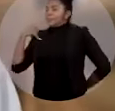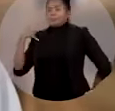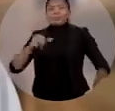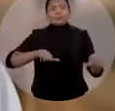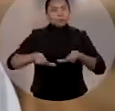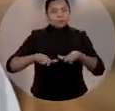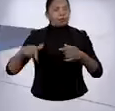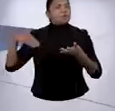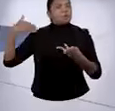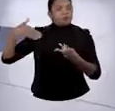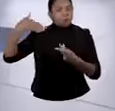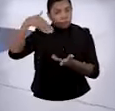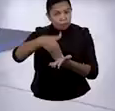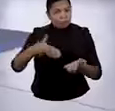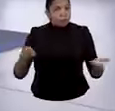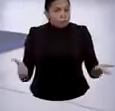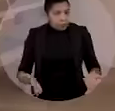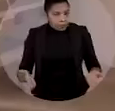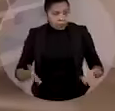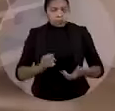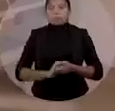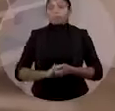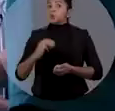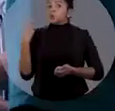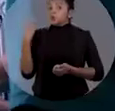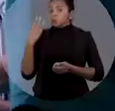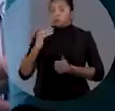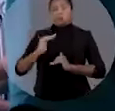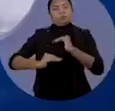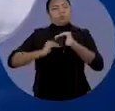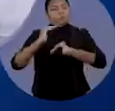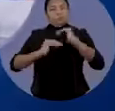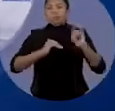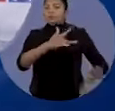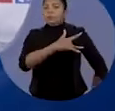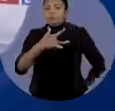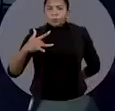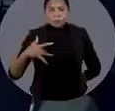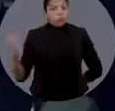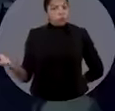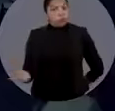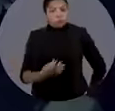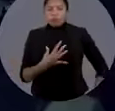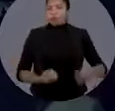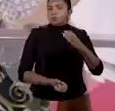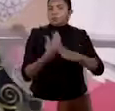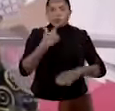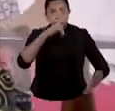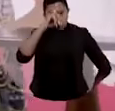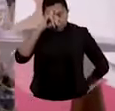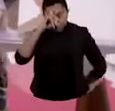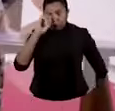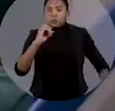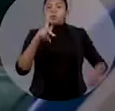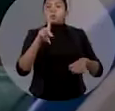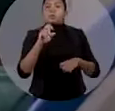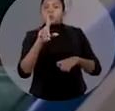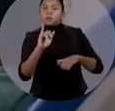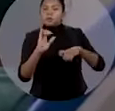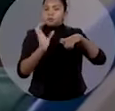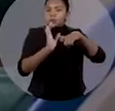que realizamos até aqui. O Maranhão avançou na saúde, com novos hospitais, policlínicas,